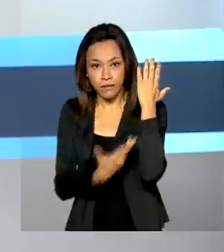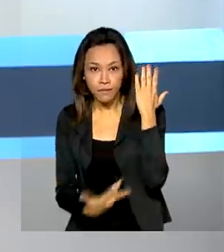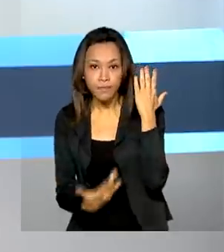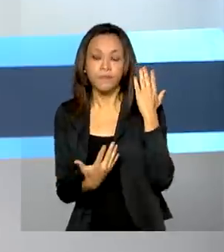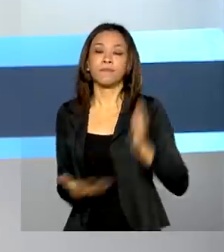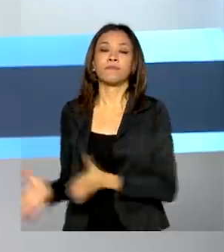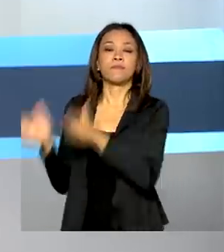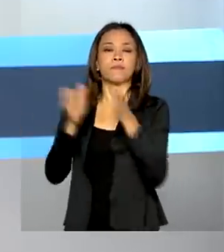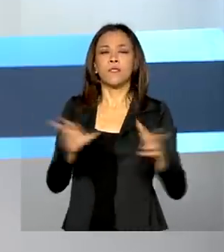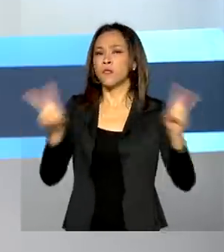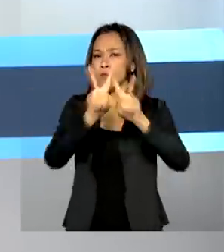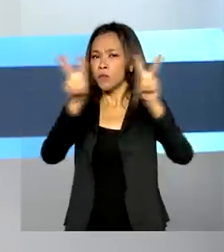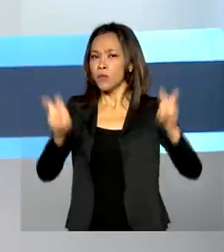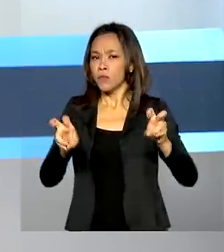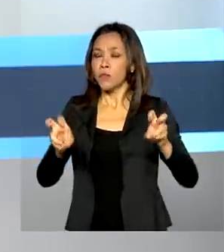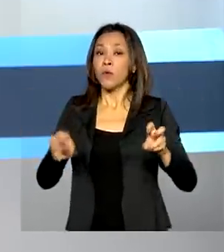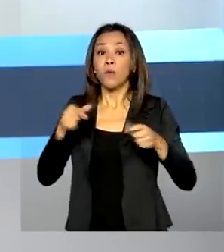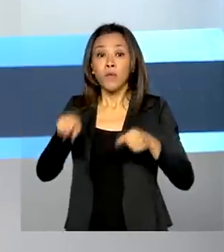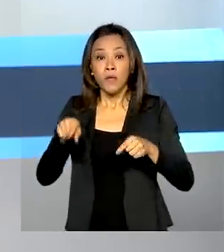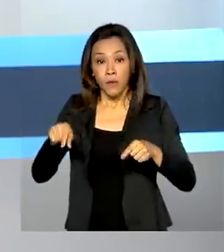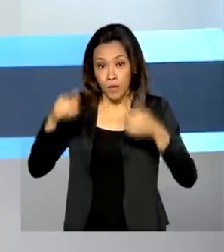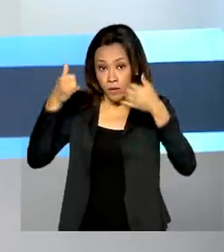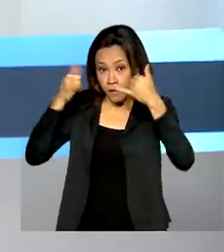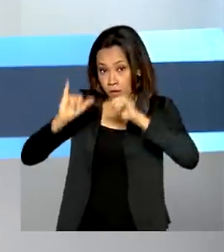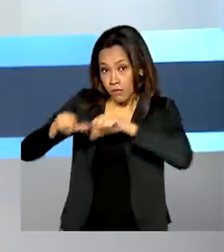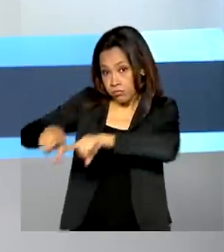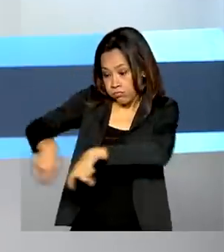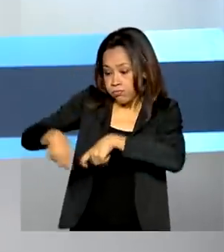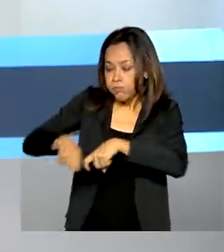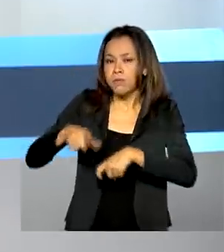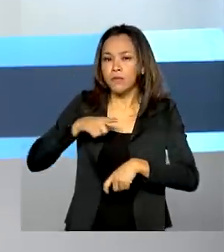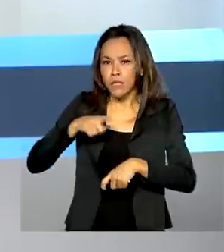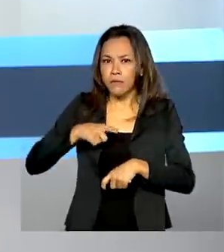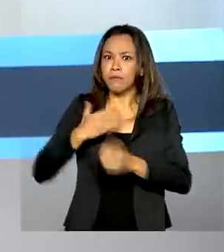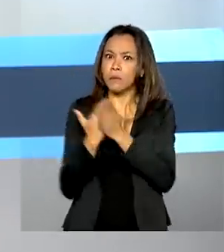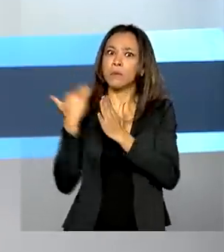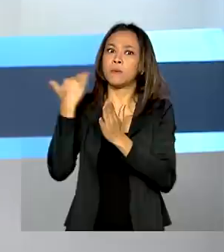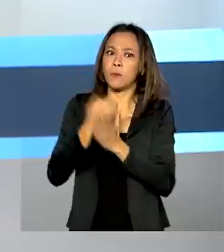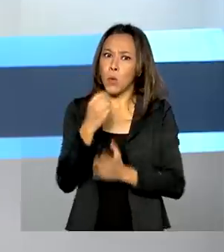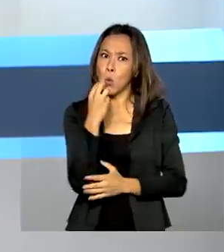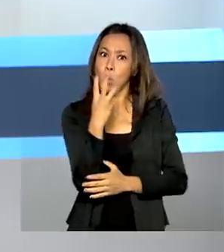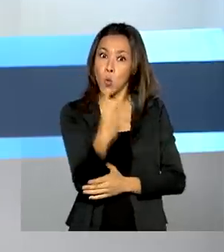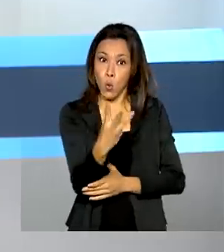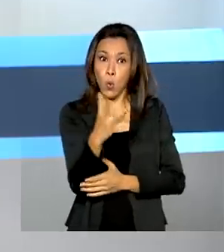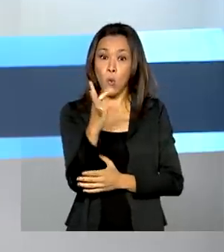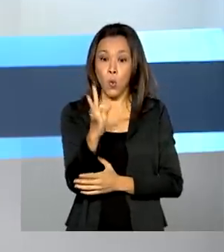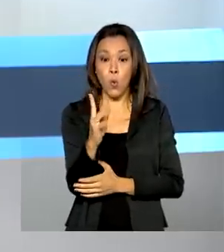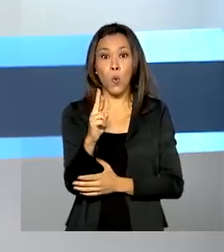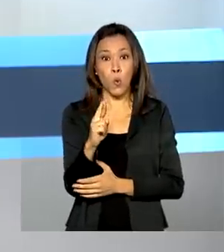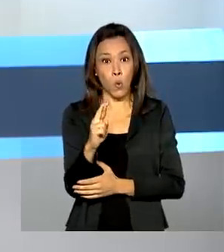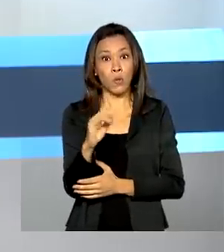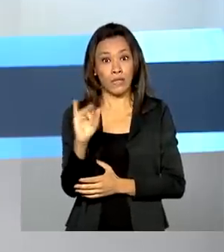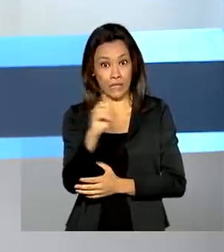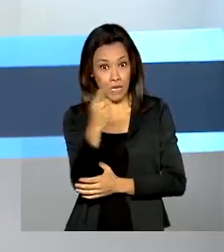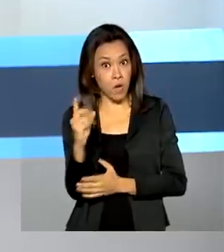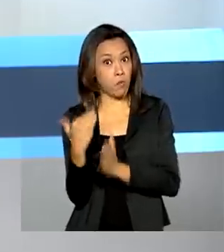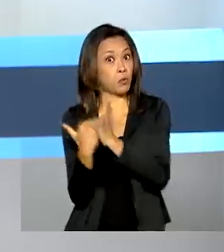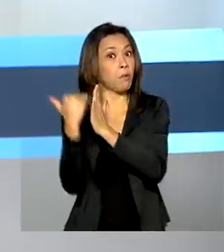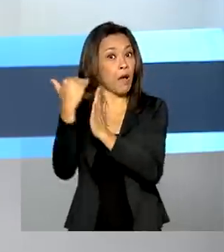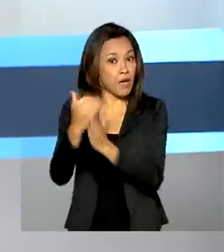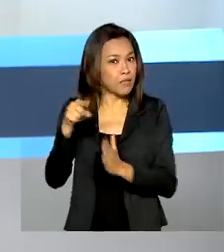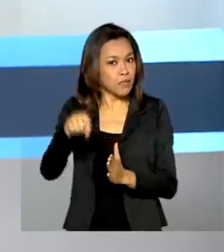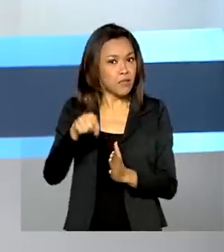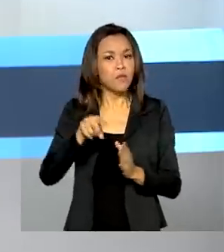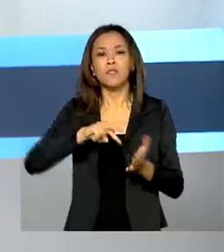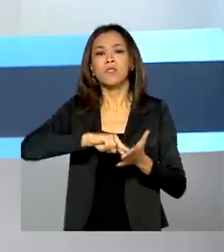agropecuária, a produção do setor deve atingir mais de um trilhão de reais até o fim do ano, mais de um trilhão. Esse valor representa um